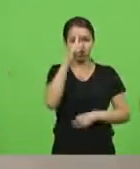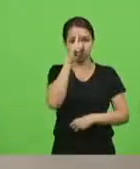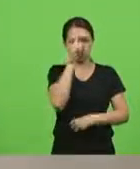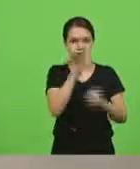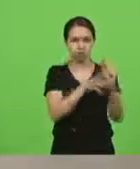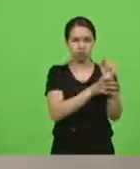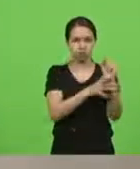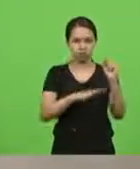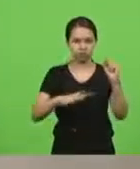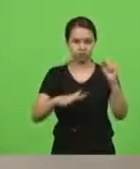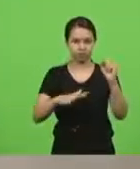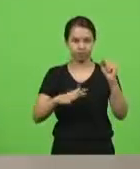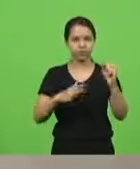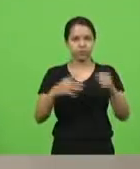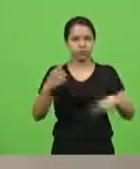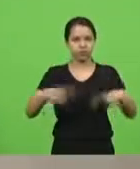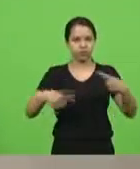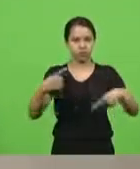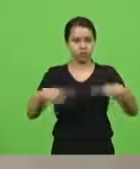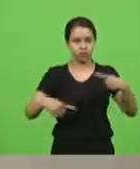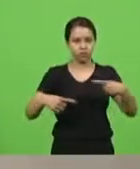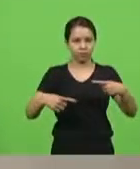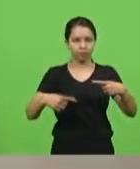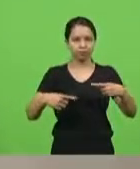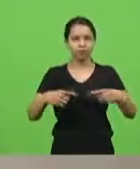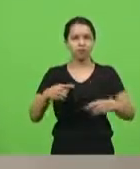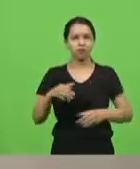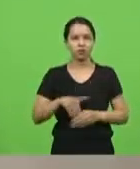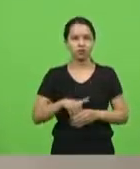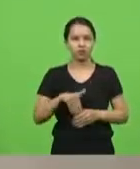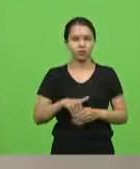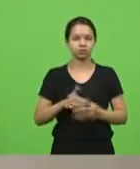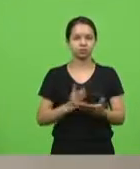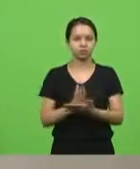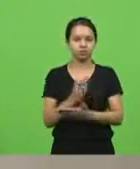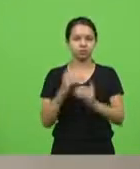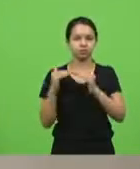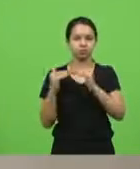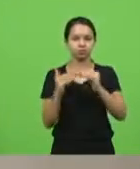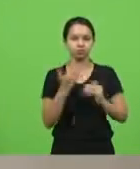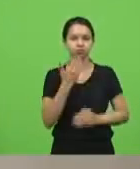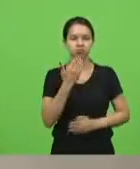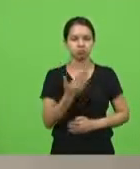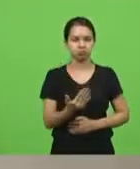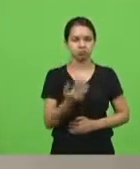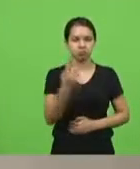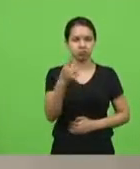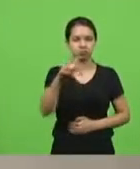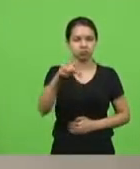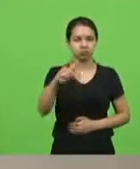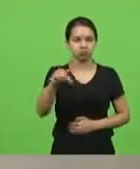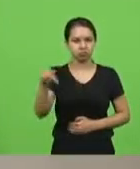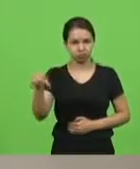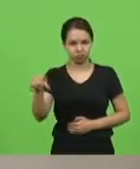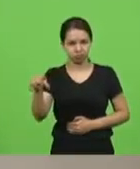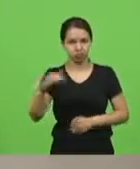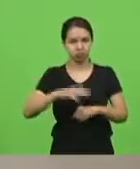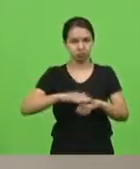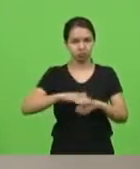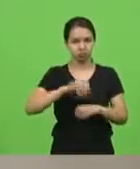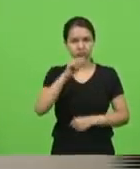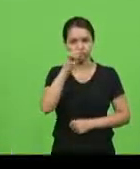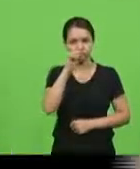votação, deputados que aprovam permanência como se encontra, aprovado por unanimidade. Pedido de informação 177, autor deputado João Amin,